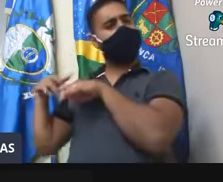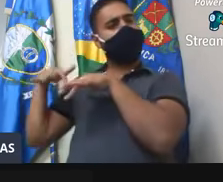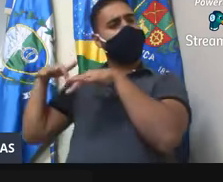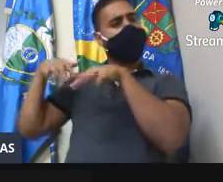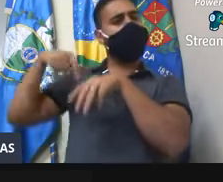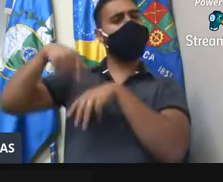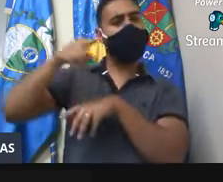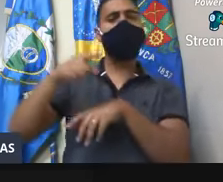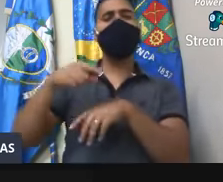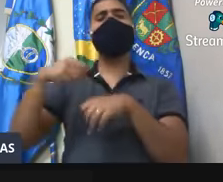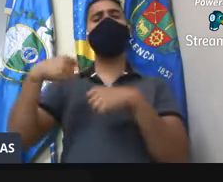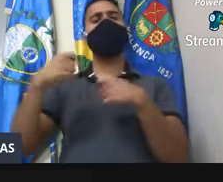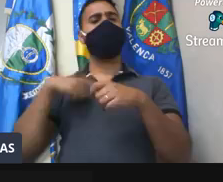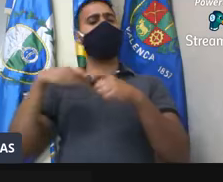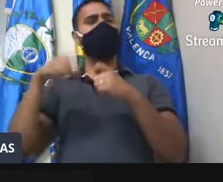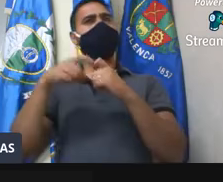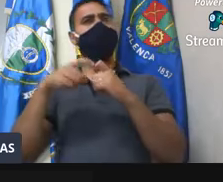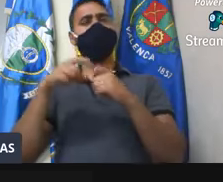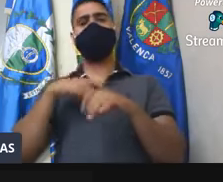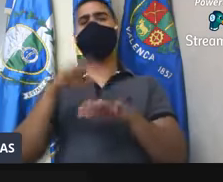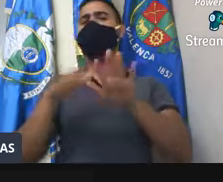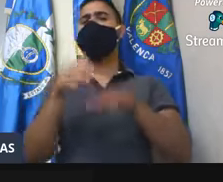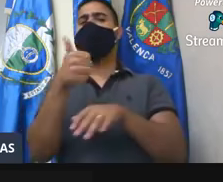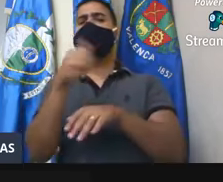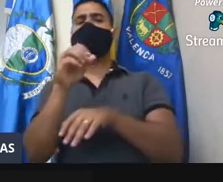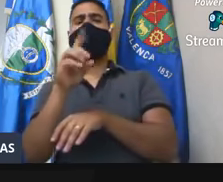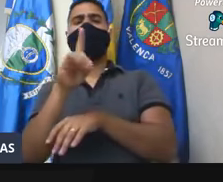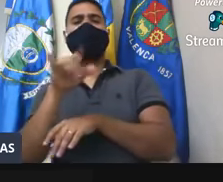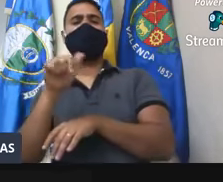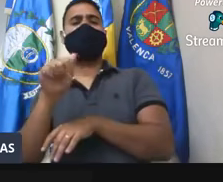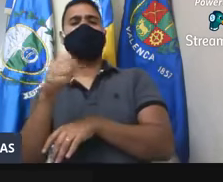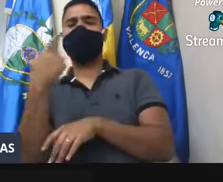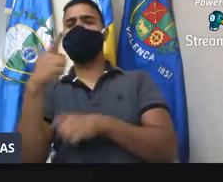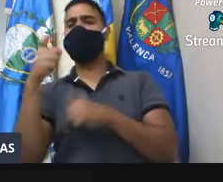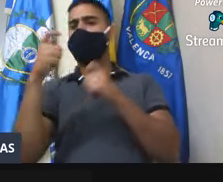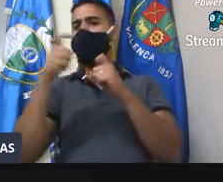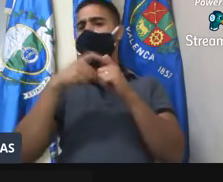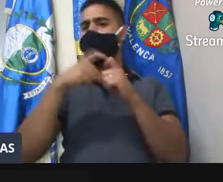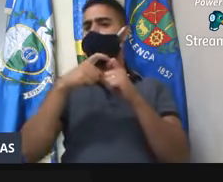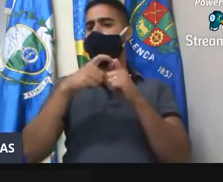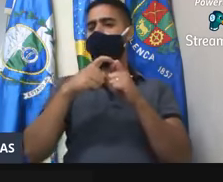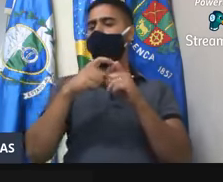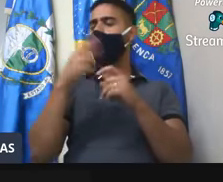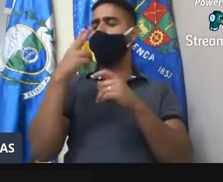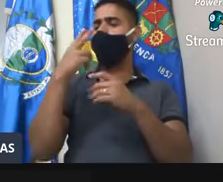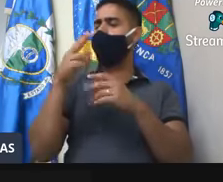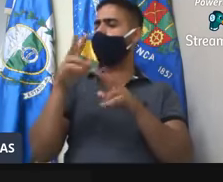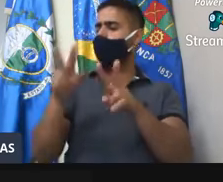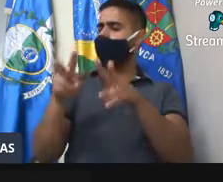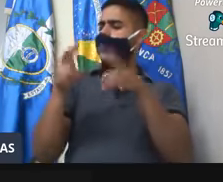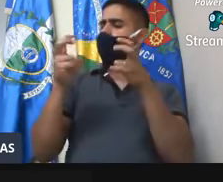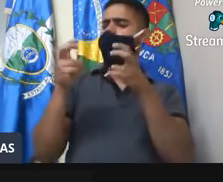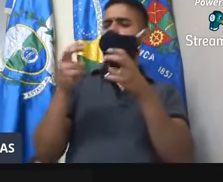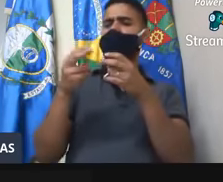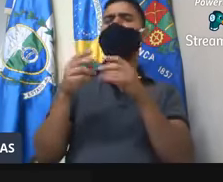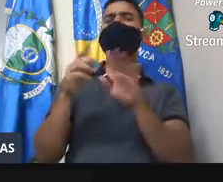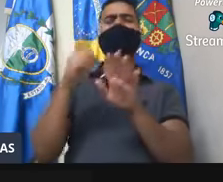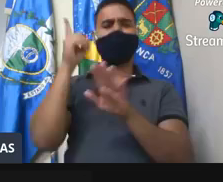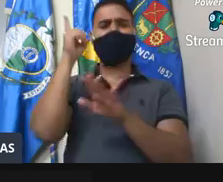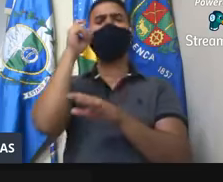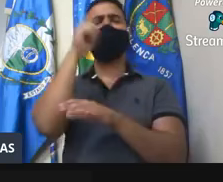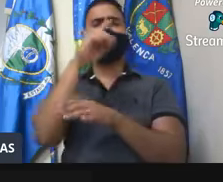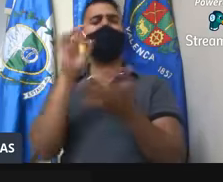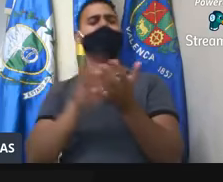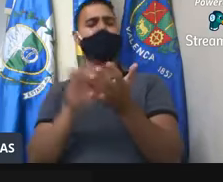gente teve esse intervalo aí de dez dias sem a médica, e a gente viu como foi difícil para a